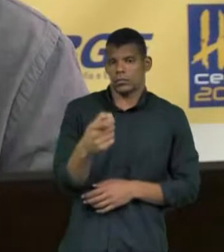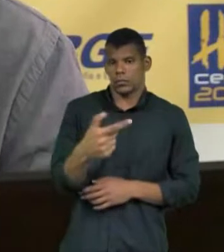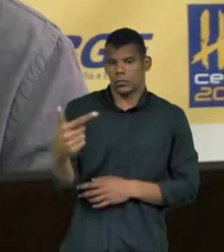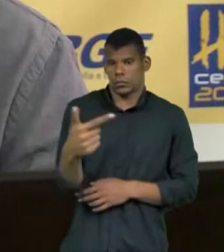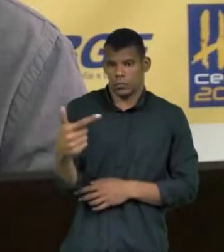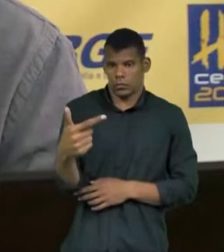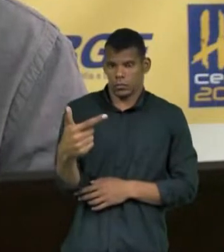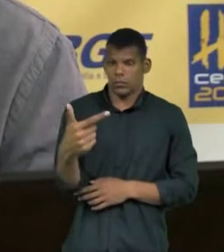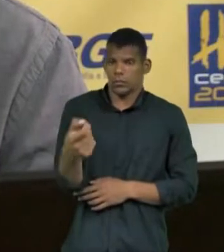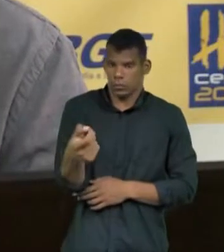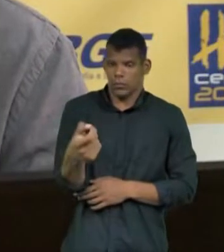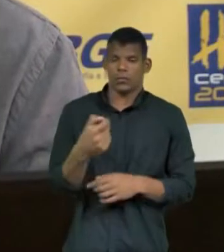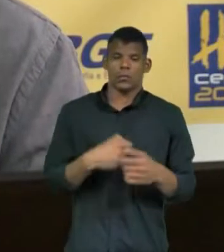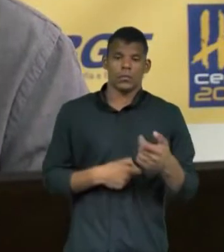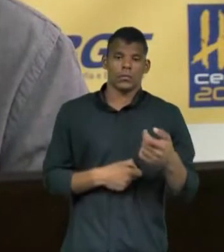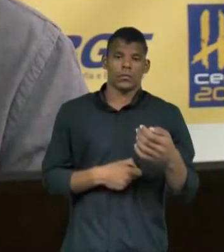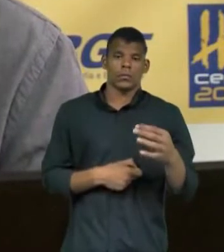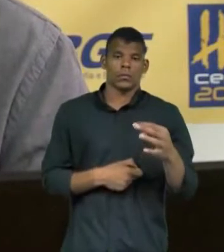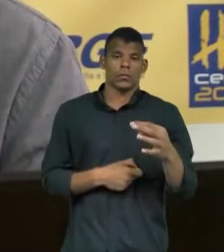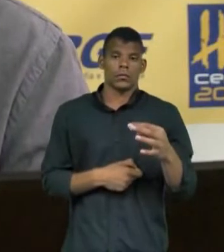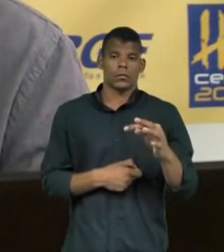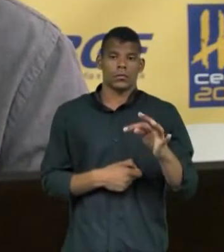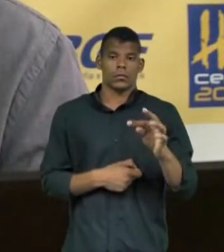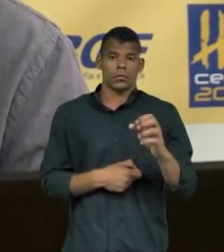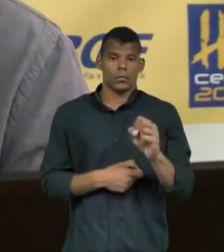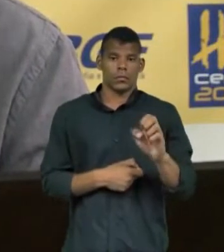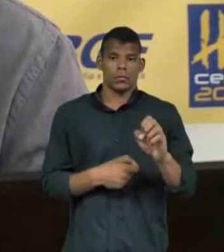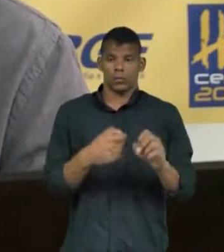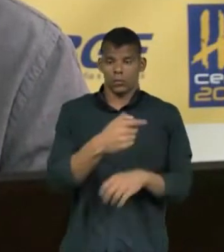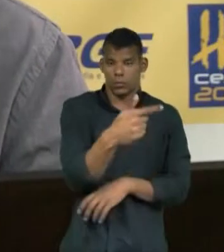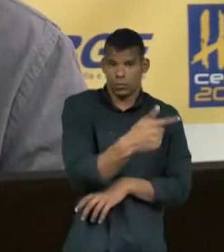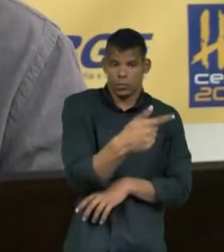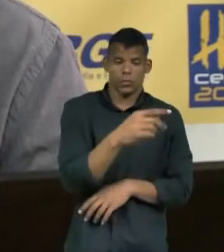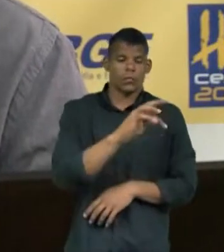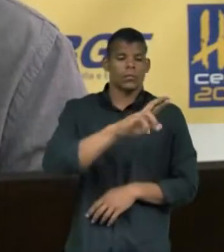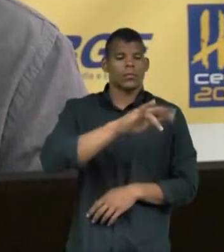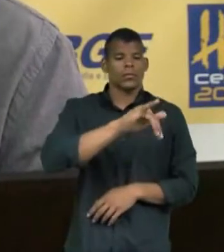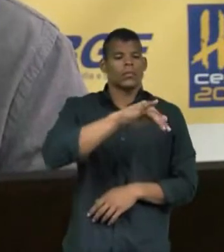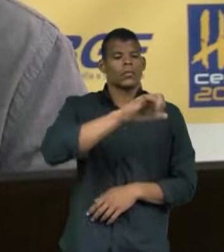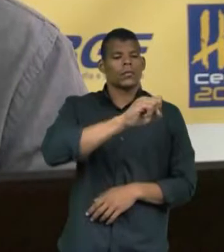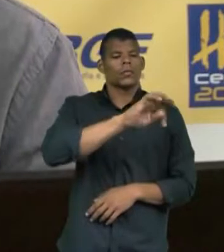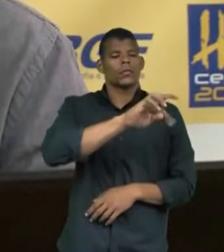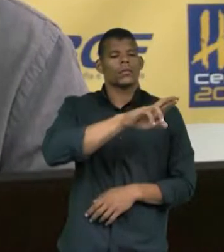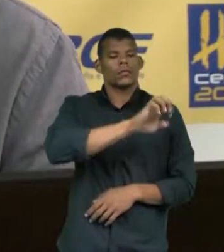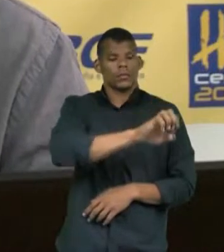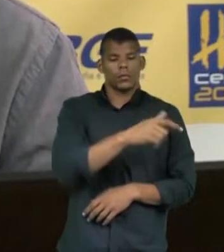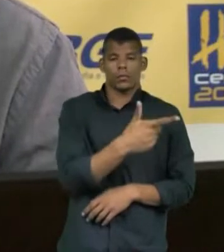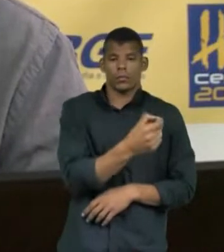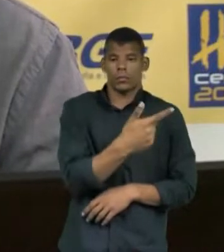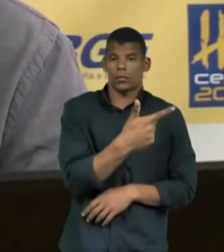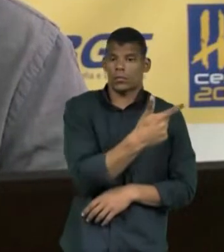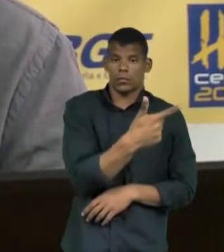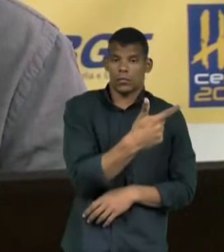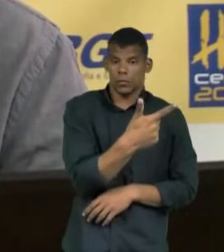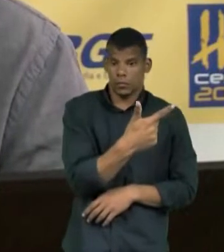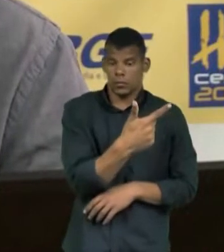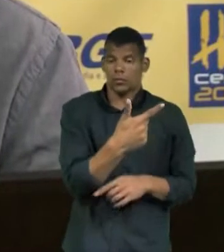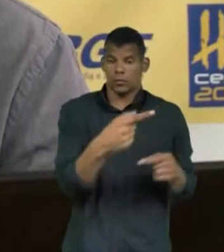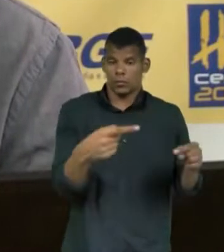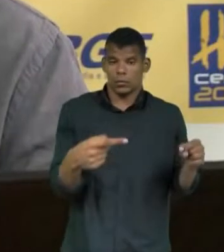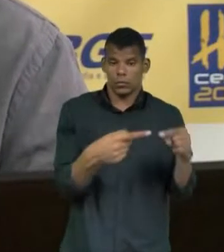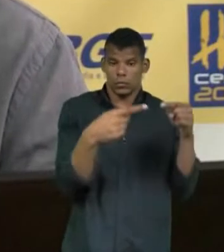2021, conforme a PNAD. Esses dois picos, eles estão estreitamente relacionados às perdas dos